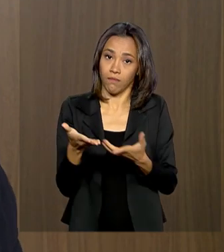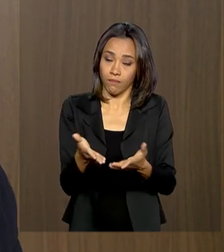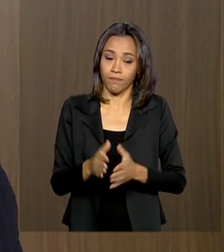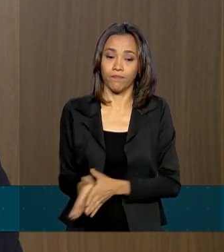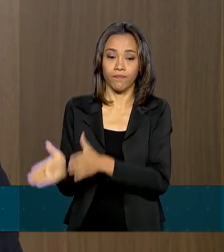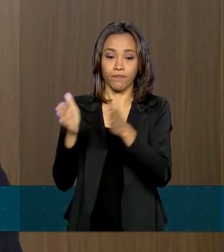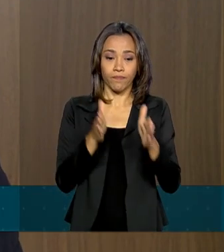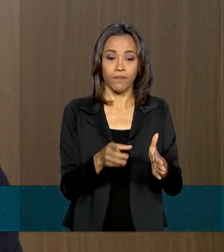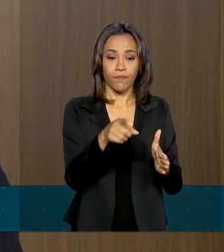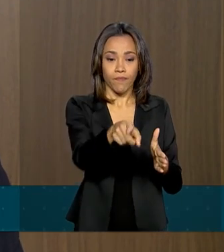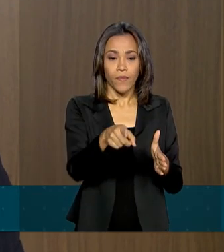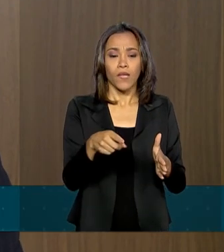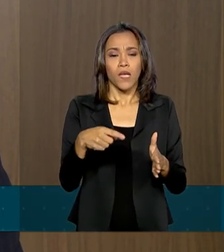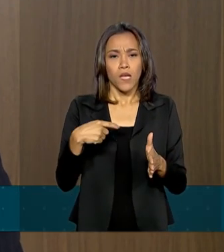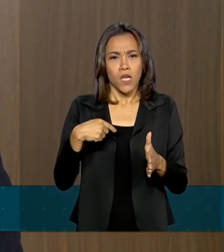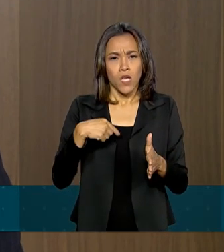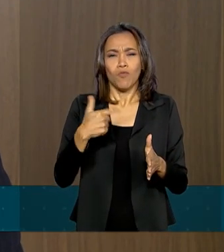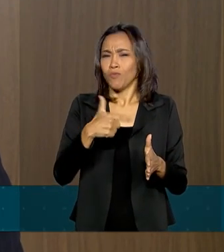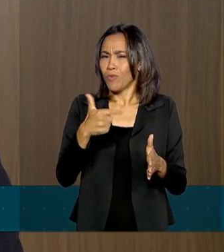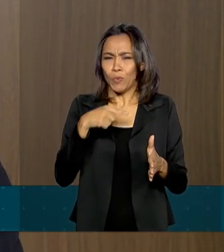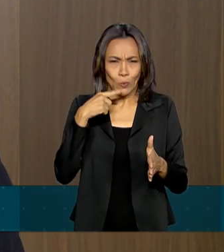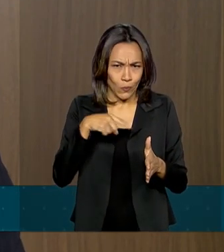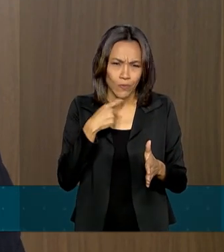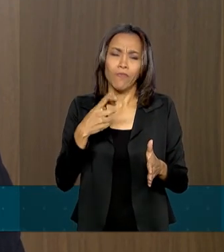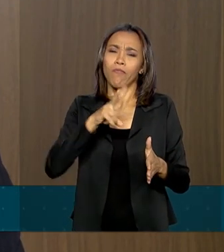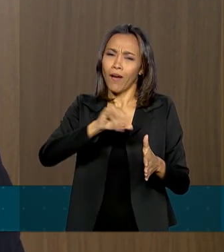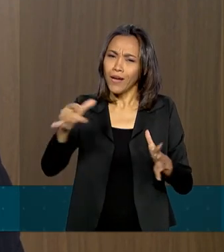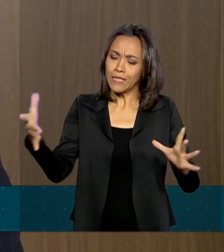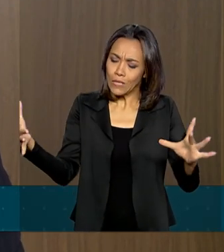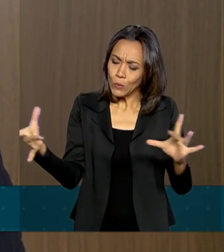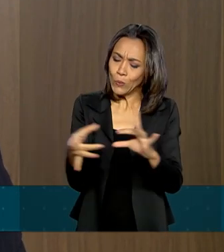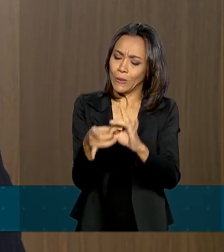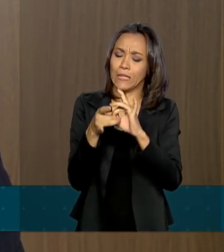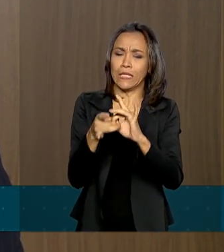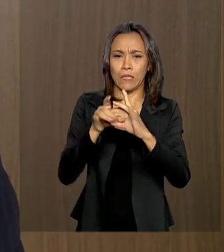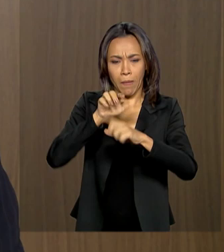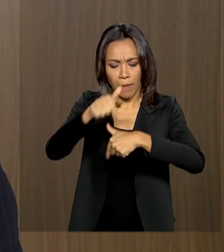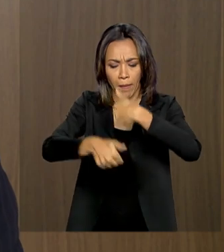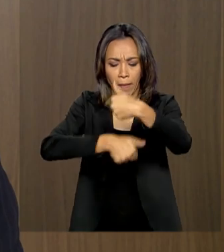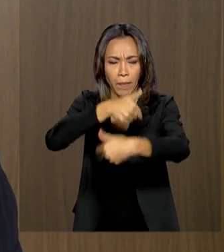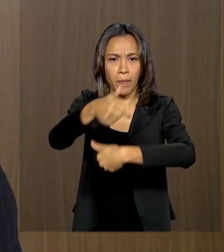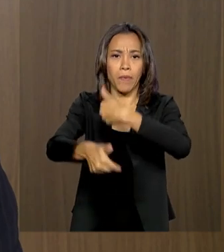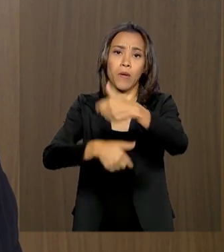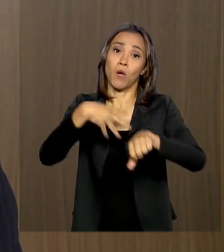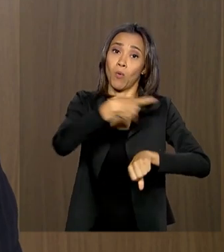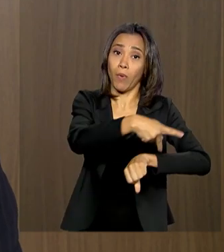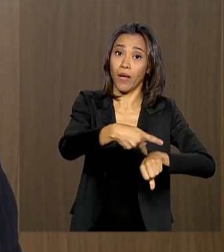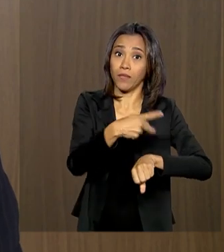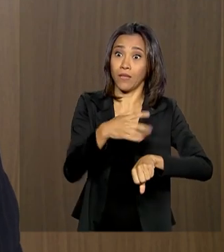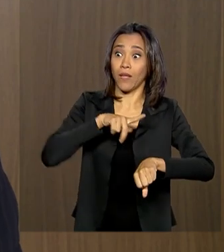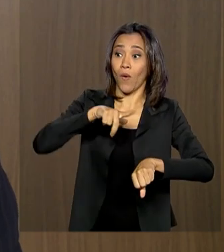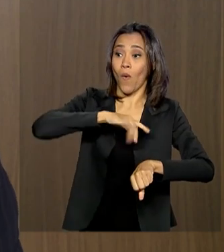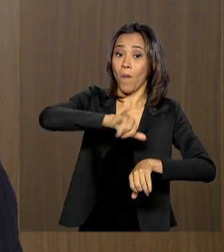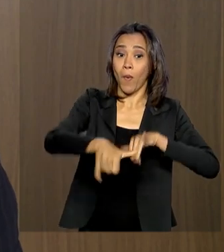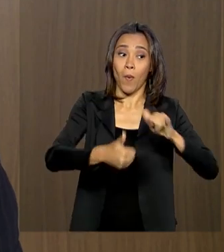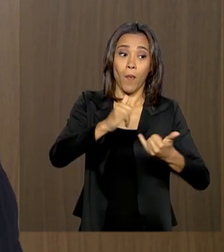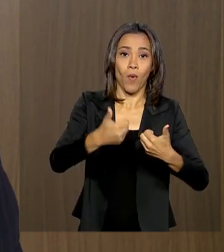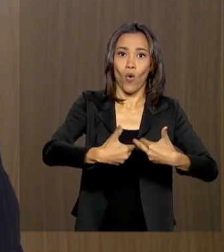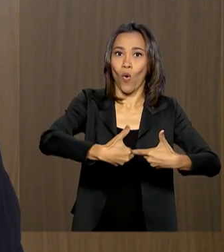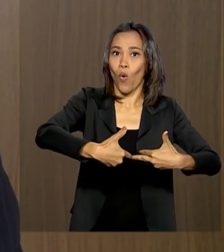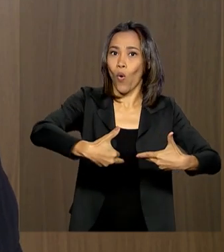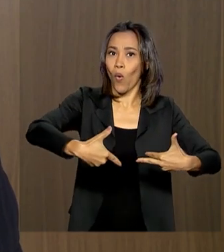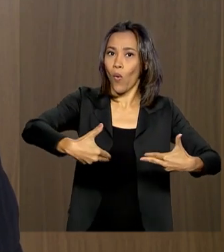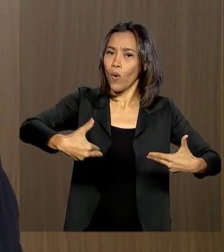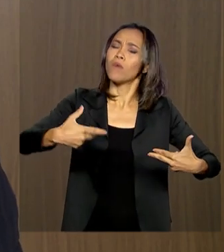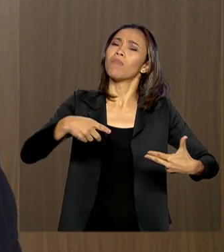dúvidas que os laços vão se fortalecer e o país vai ter ganhos também, não só no âmbito econômico, mas também